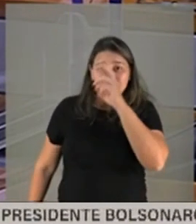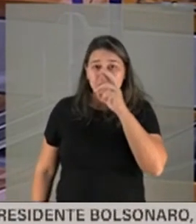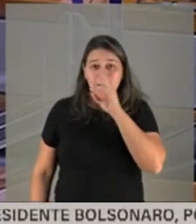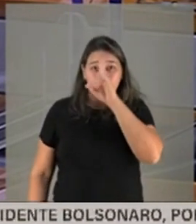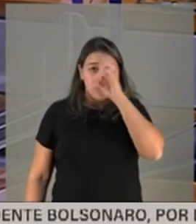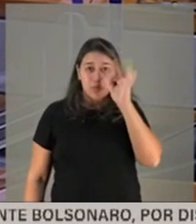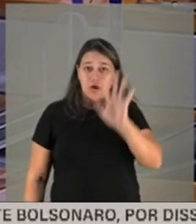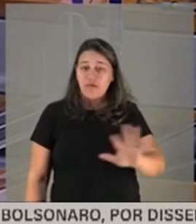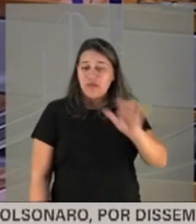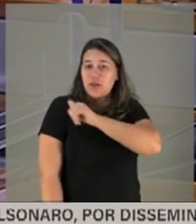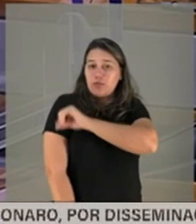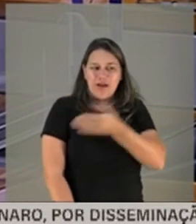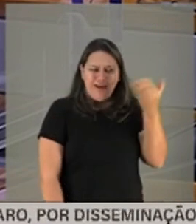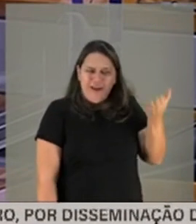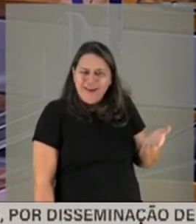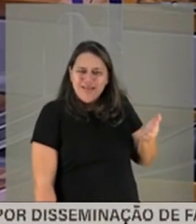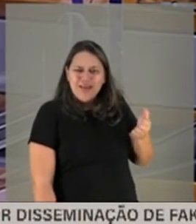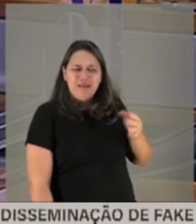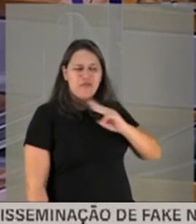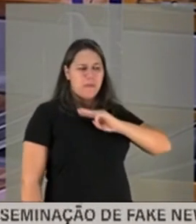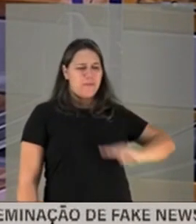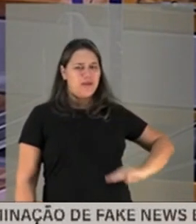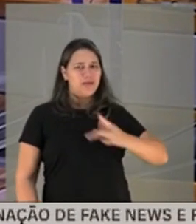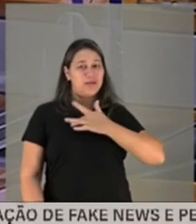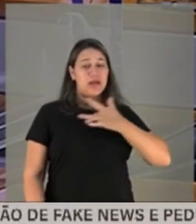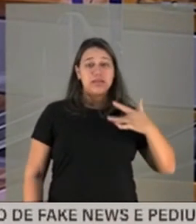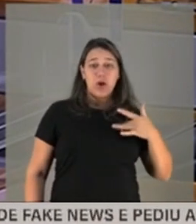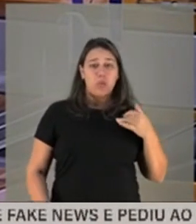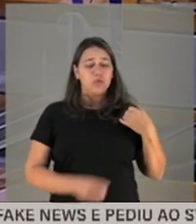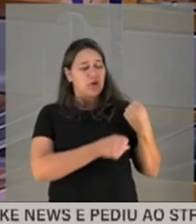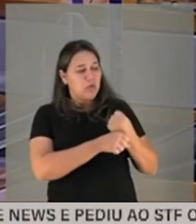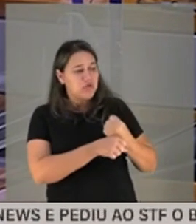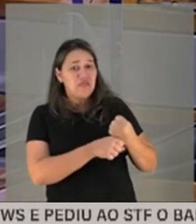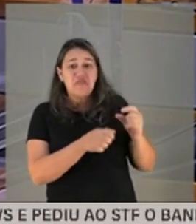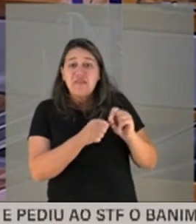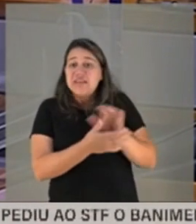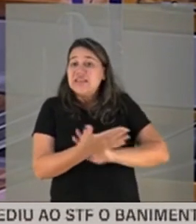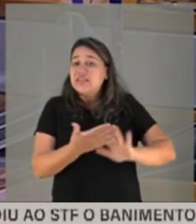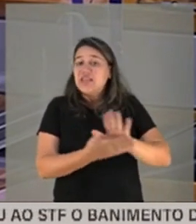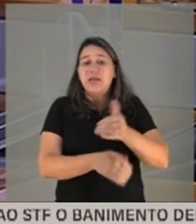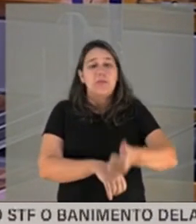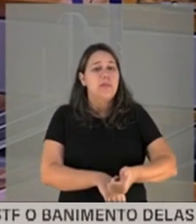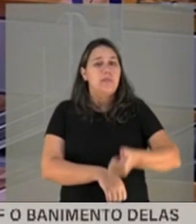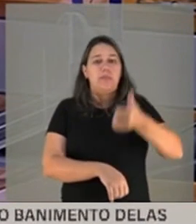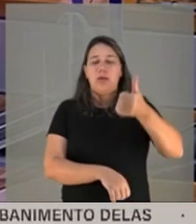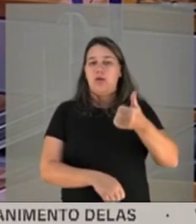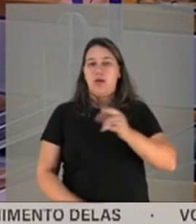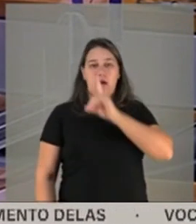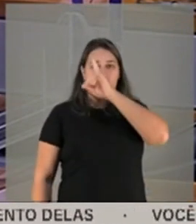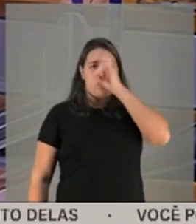ele, que foi ministro da Saúde por vários anos e nada fez para melhorar a situação dos hospitais federais do Rio.